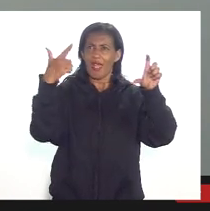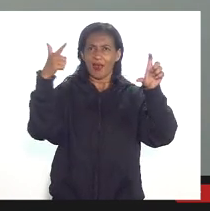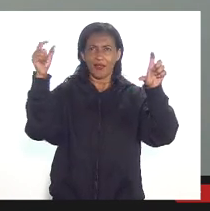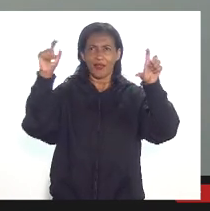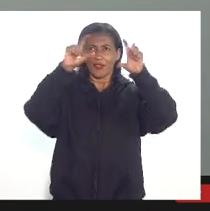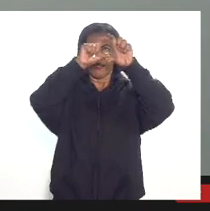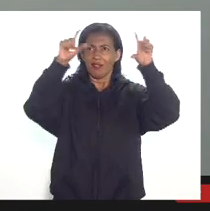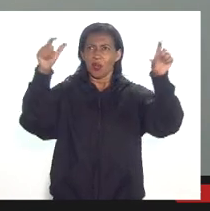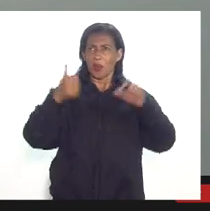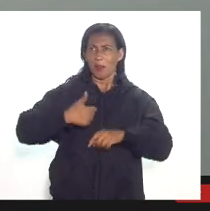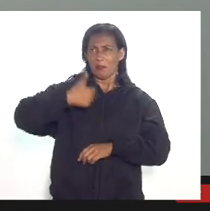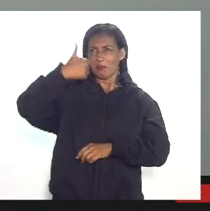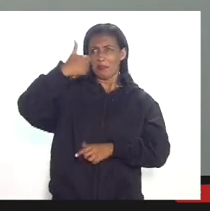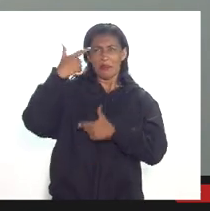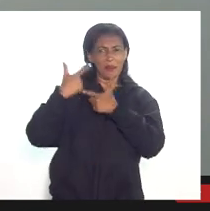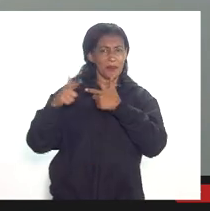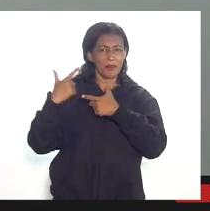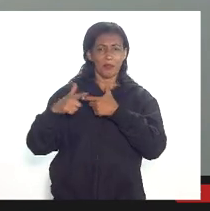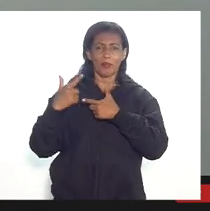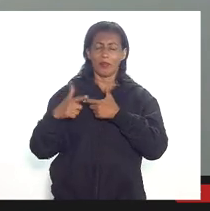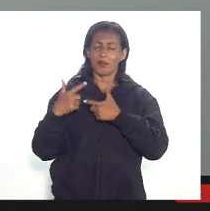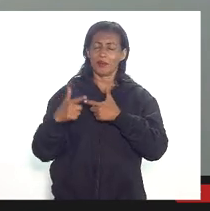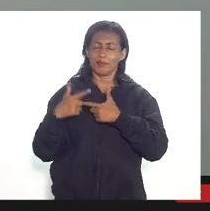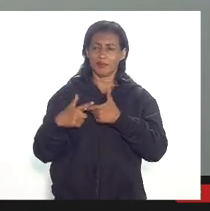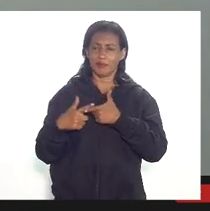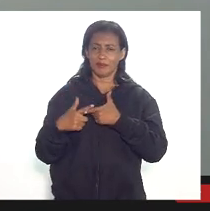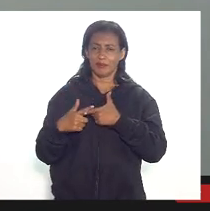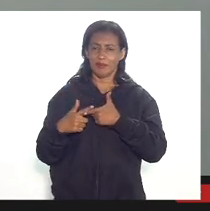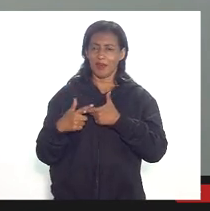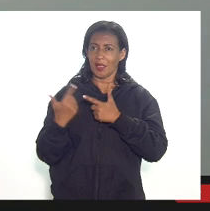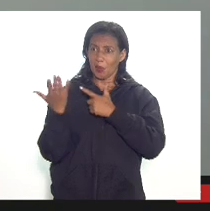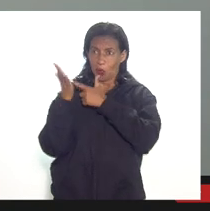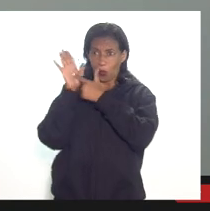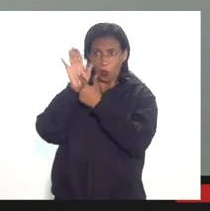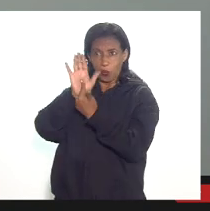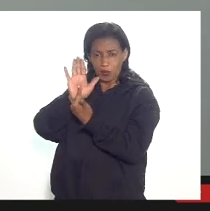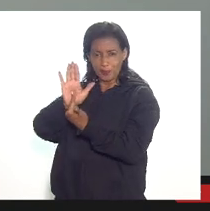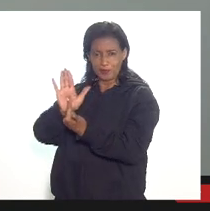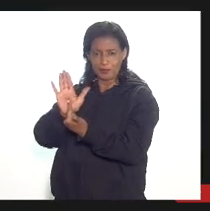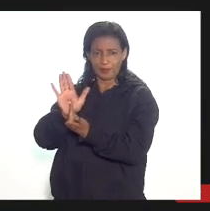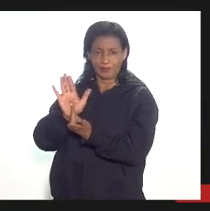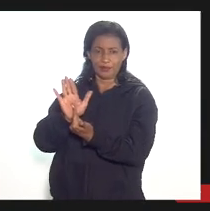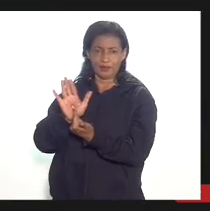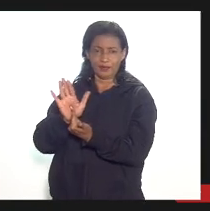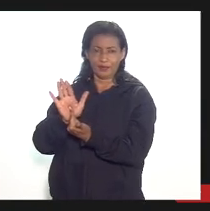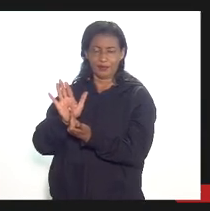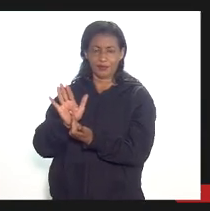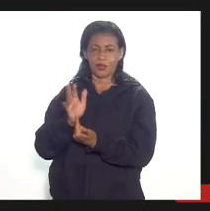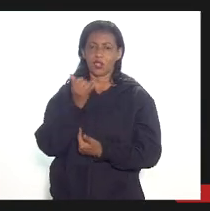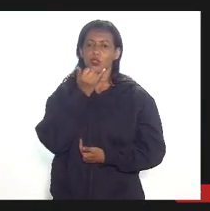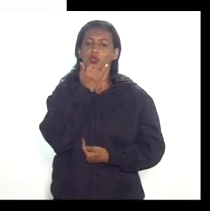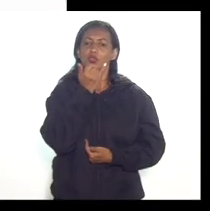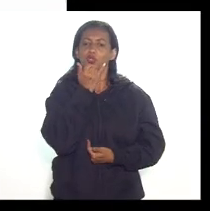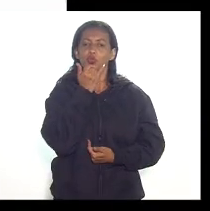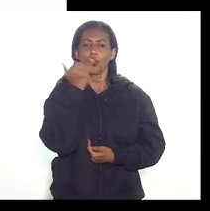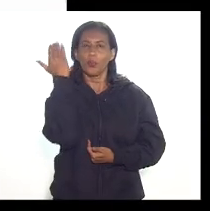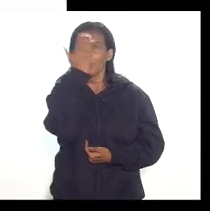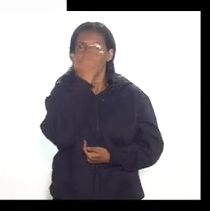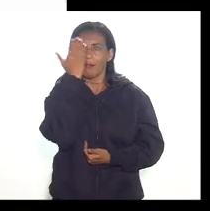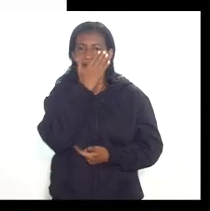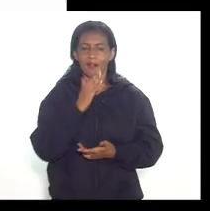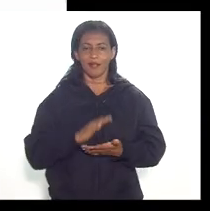problemas que nós temos detectado vamos dizer assim desculpa a gente não está vendo o DAP